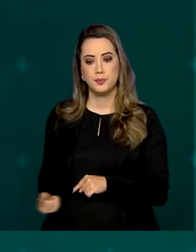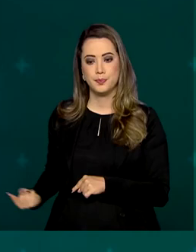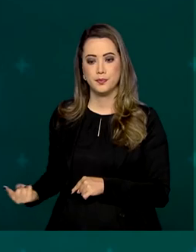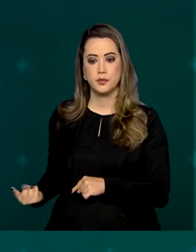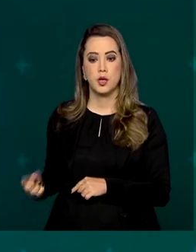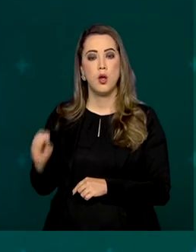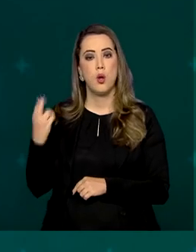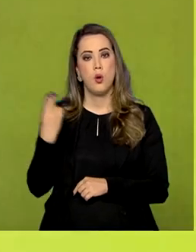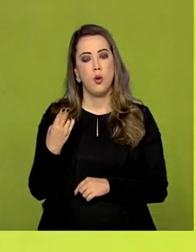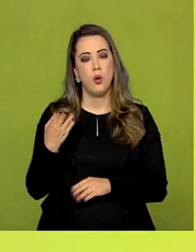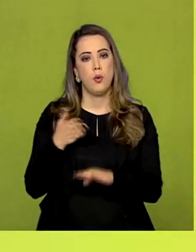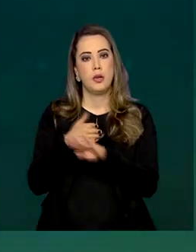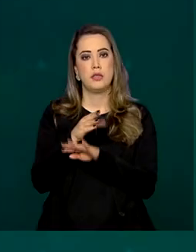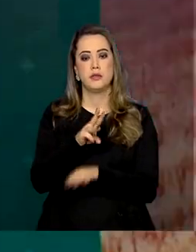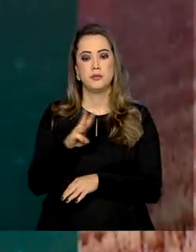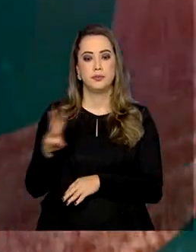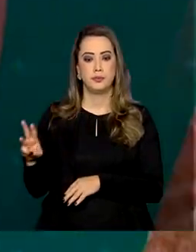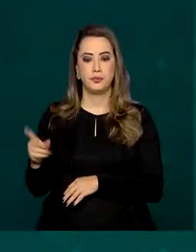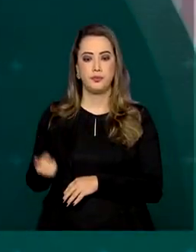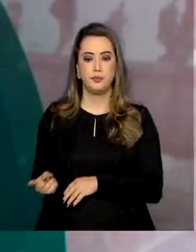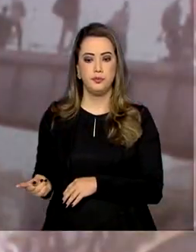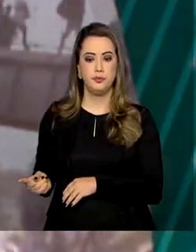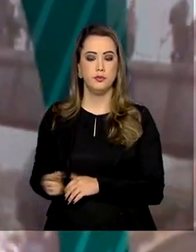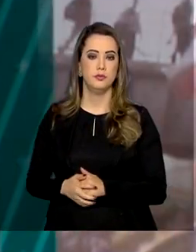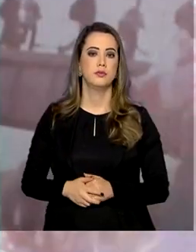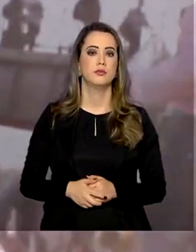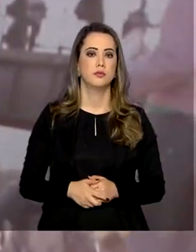tela ou acessar o site gov.br barra ANP.